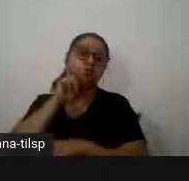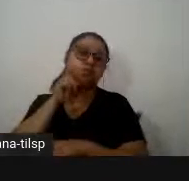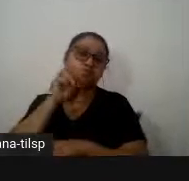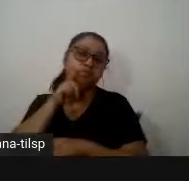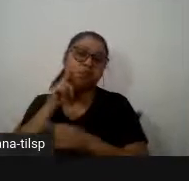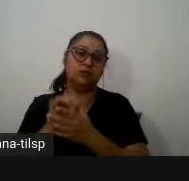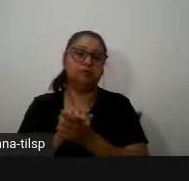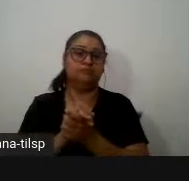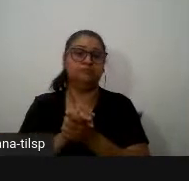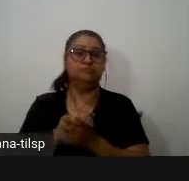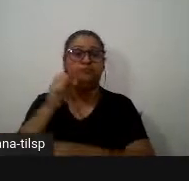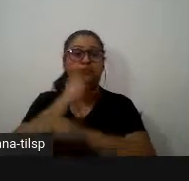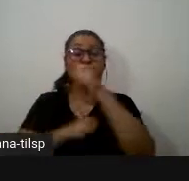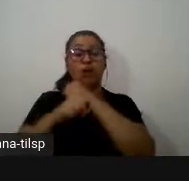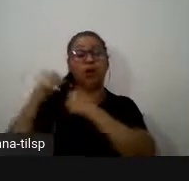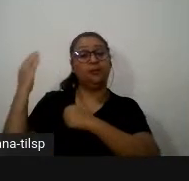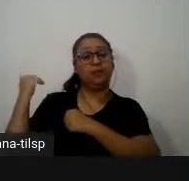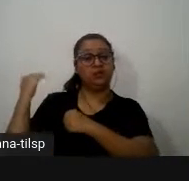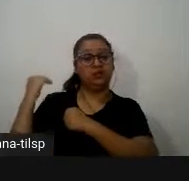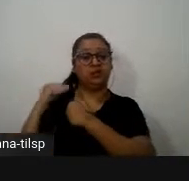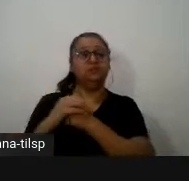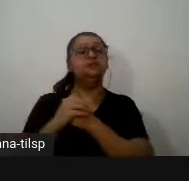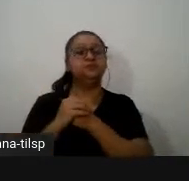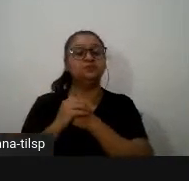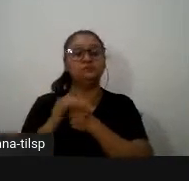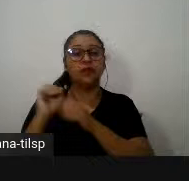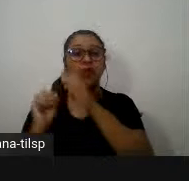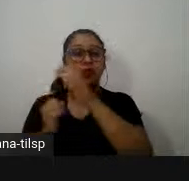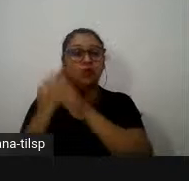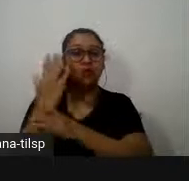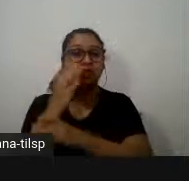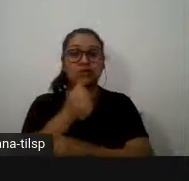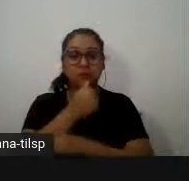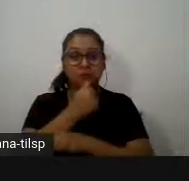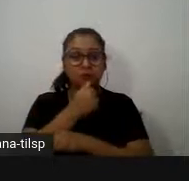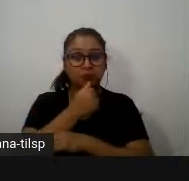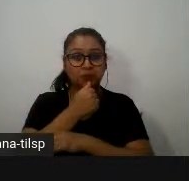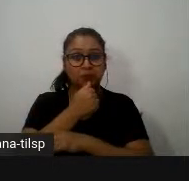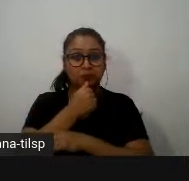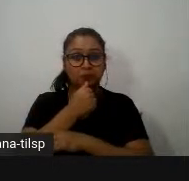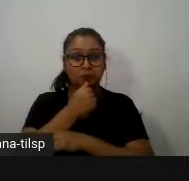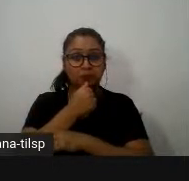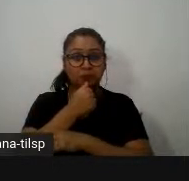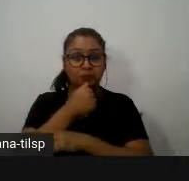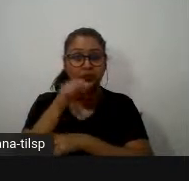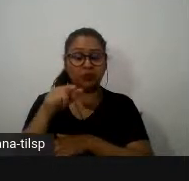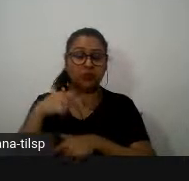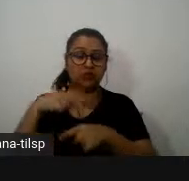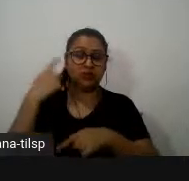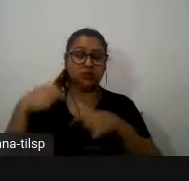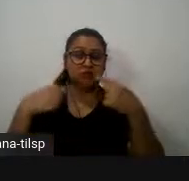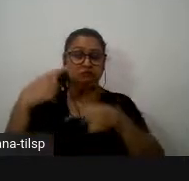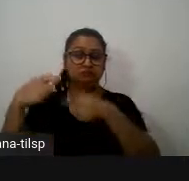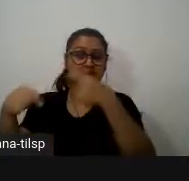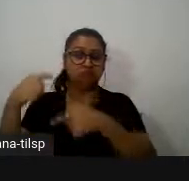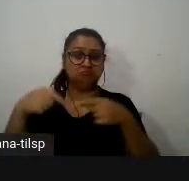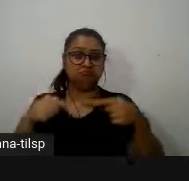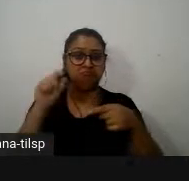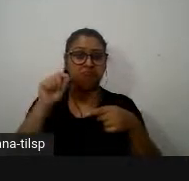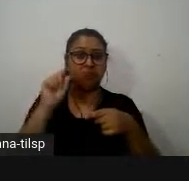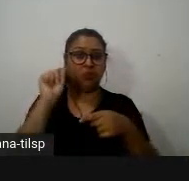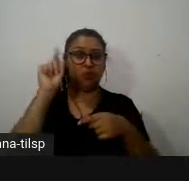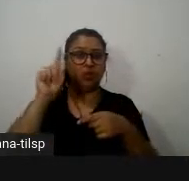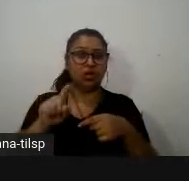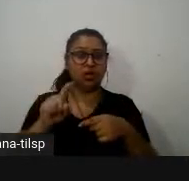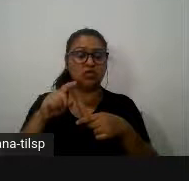isso foi no ano passado aconteceu ainda relativamente a estas questões de aproximação entre o que é que é